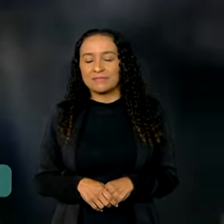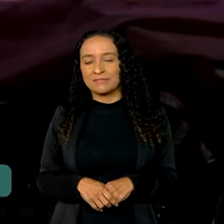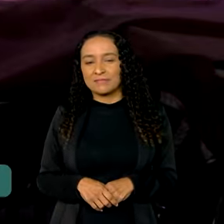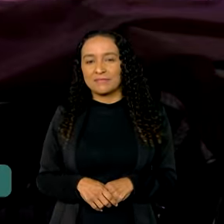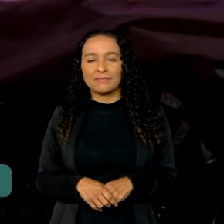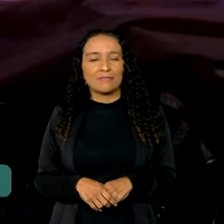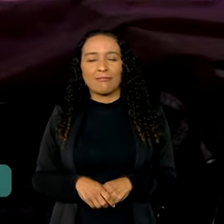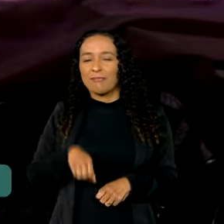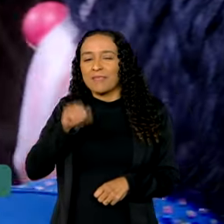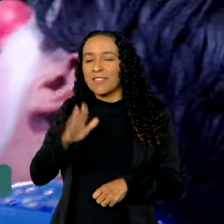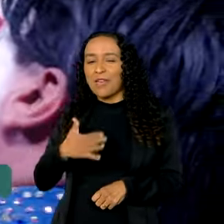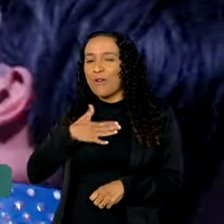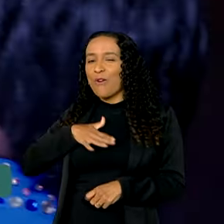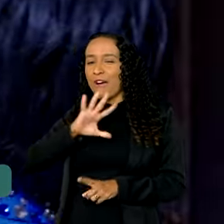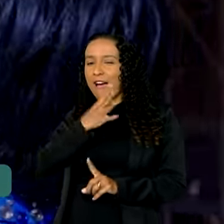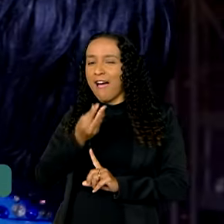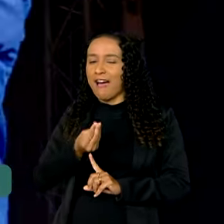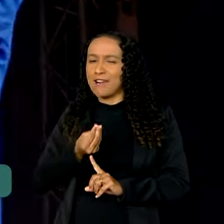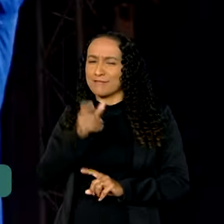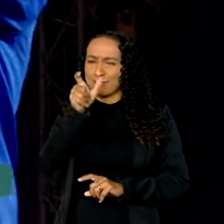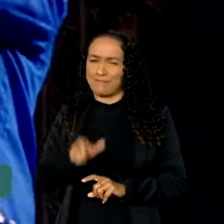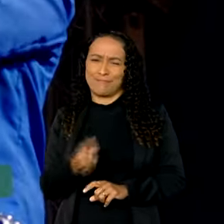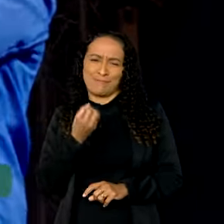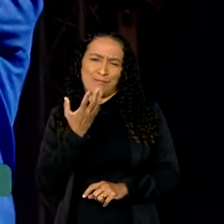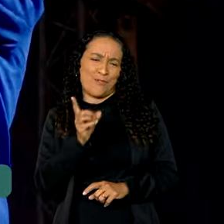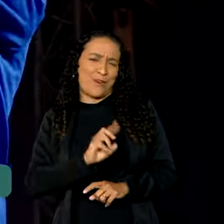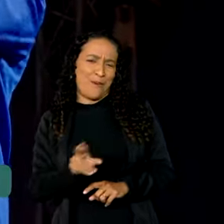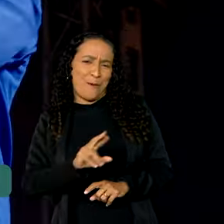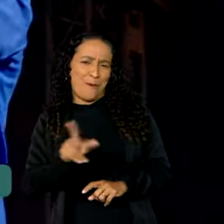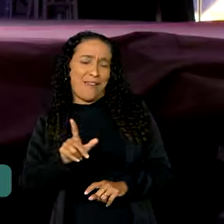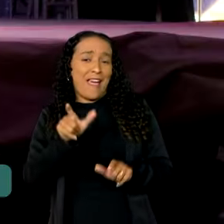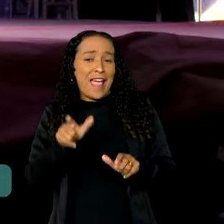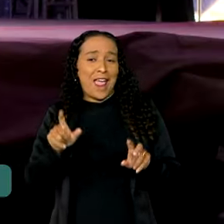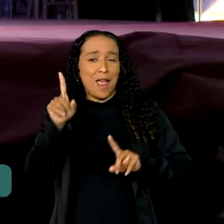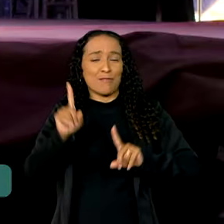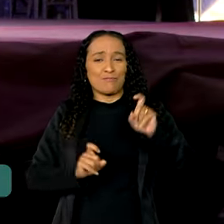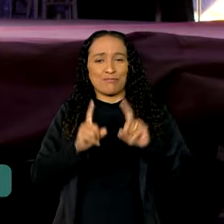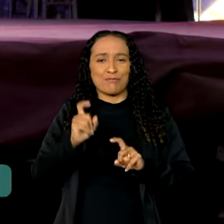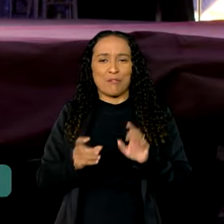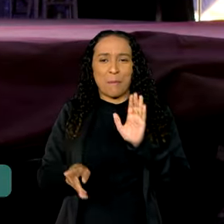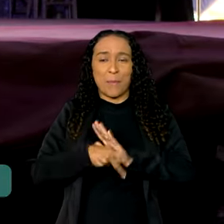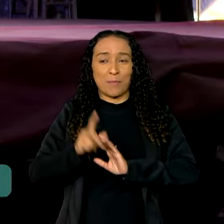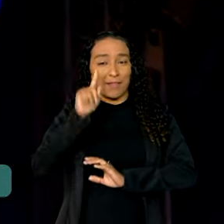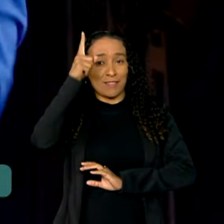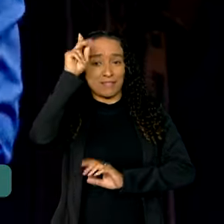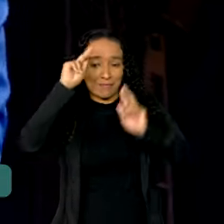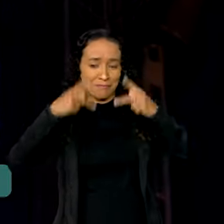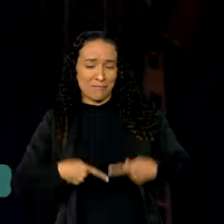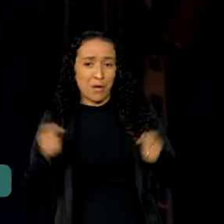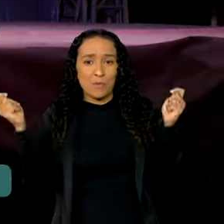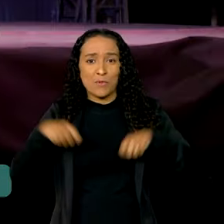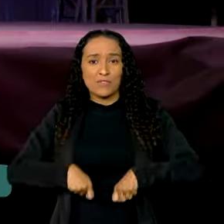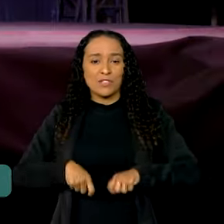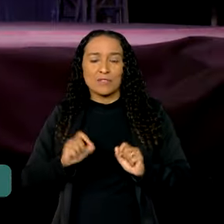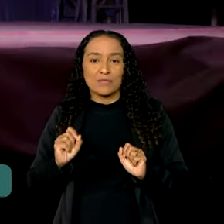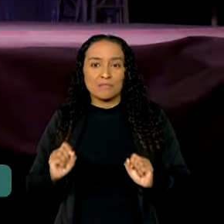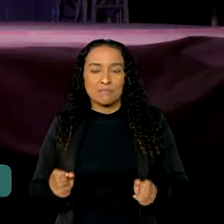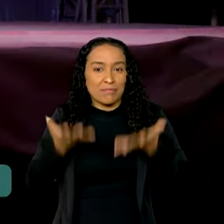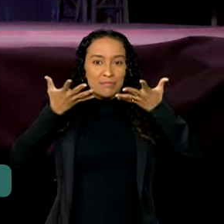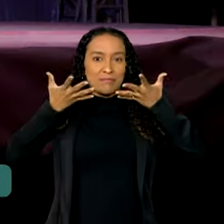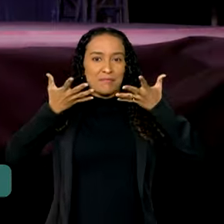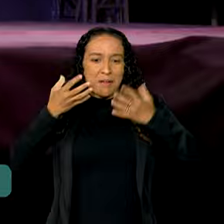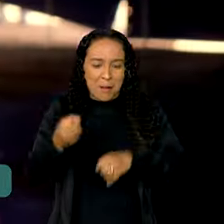Quem não gosta de arte, bom sujeito não é. Essa é uma expressão da criatividade humana capaz de despertar